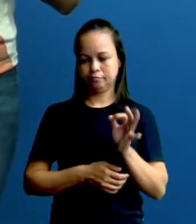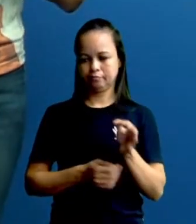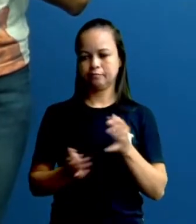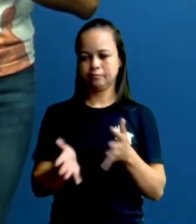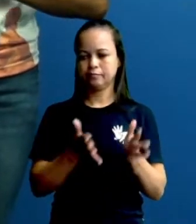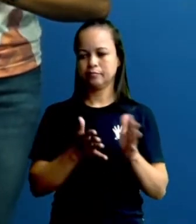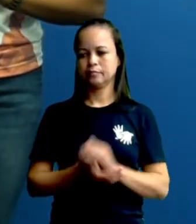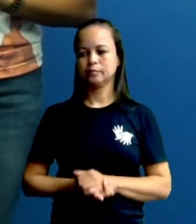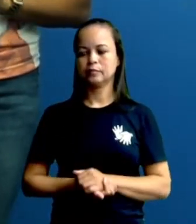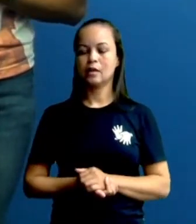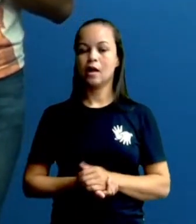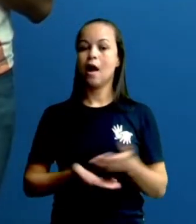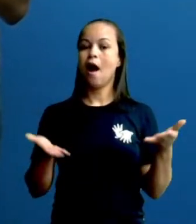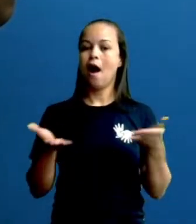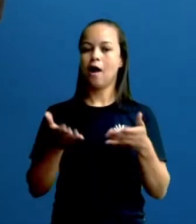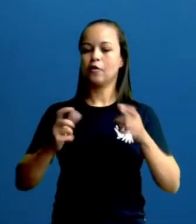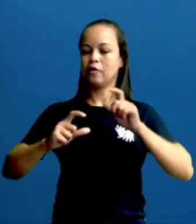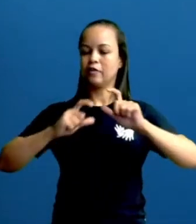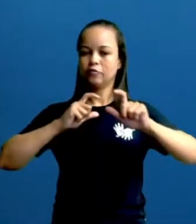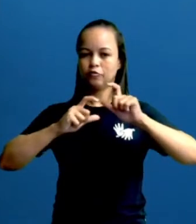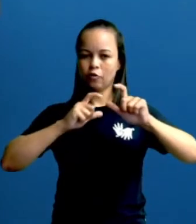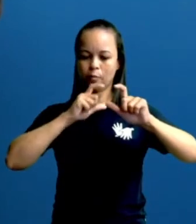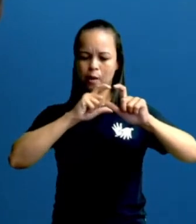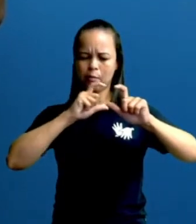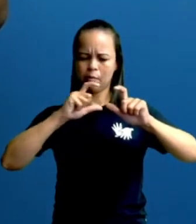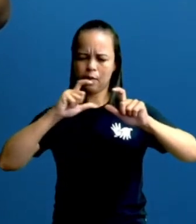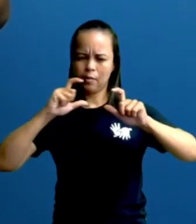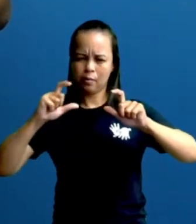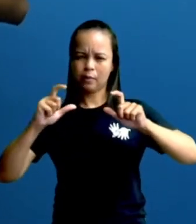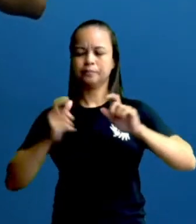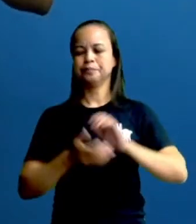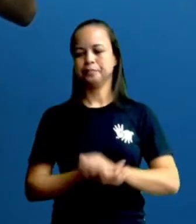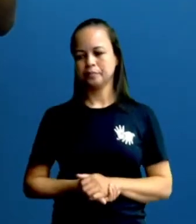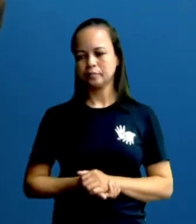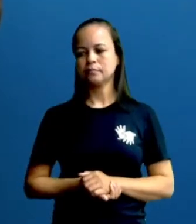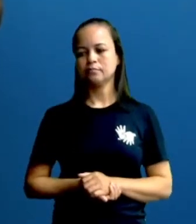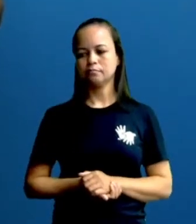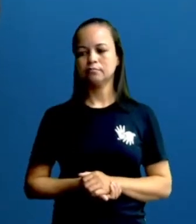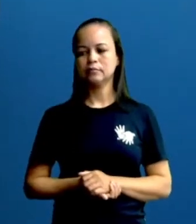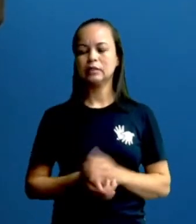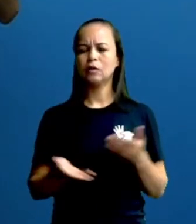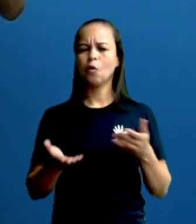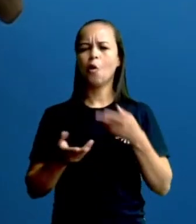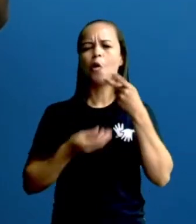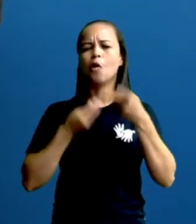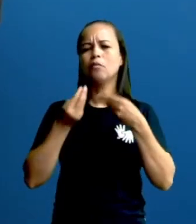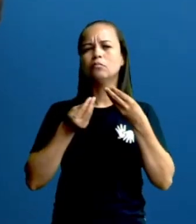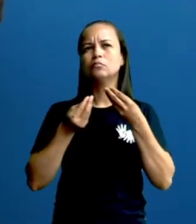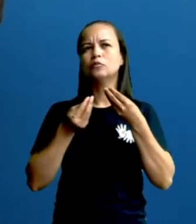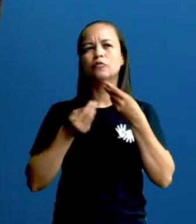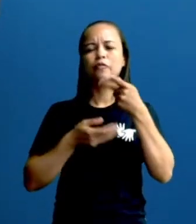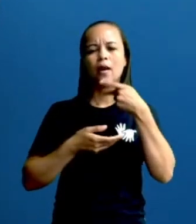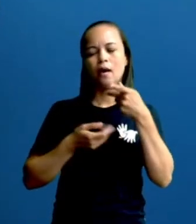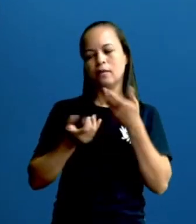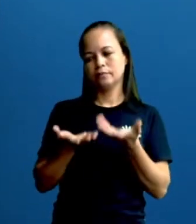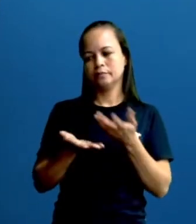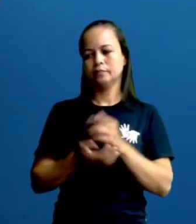vem o foco. As tirinhas, as comic strips. Como é que a gente faz? Gente, primeira.